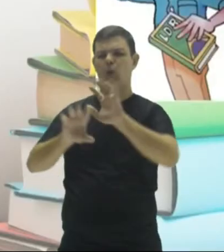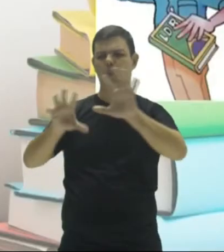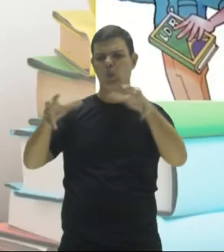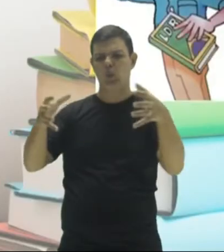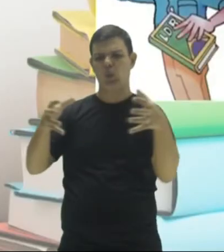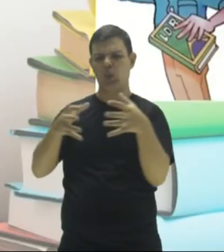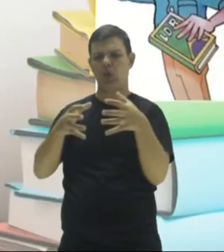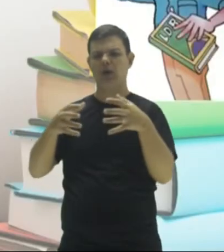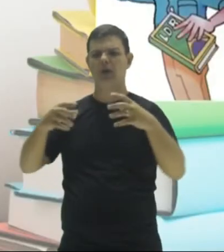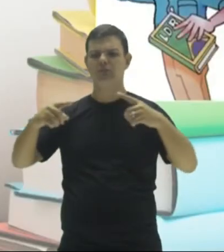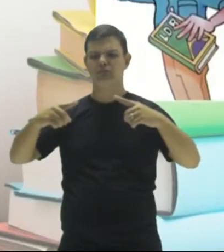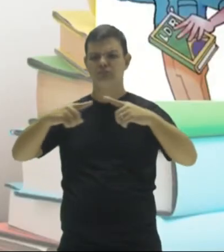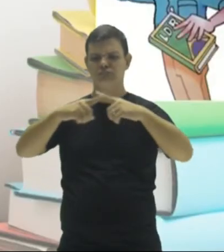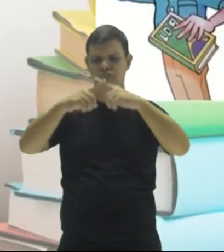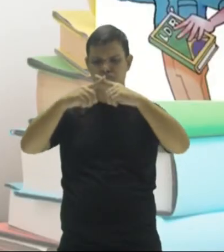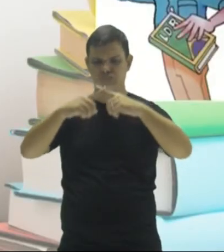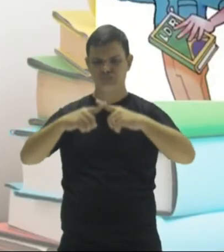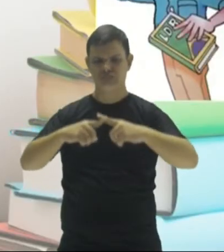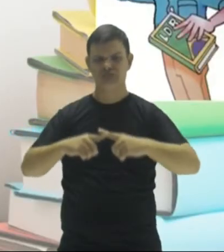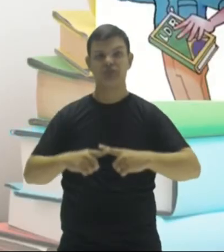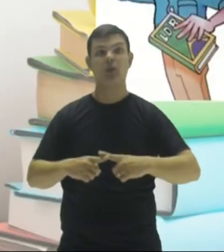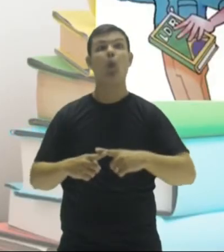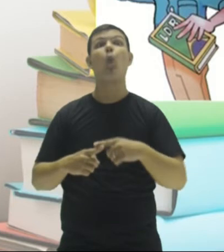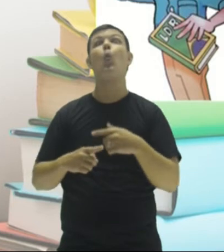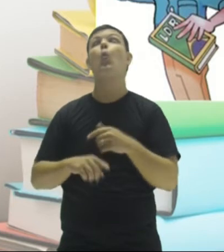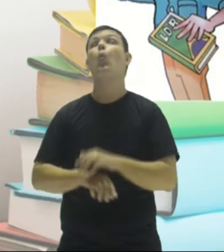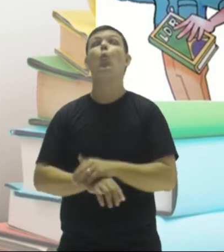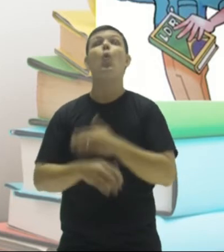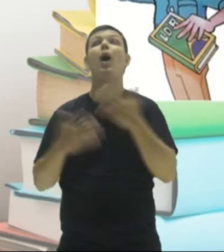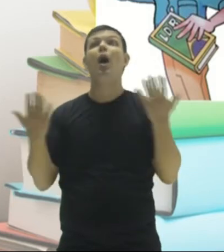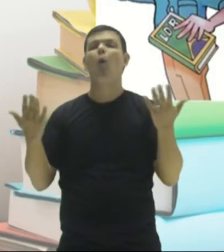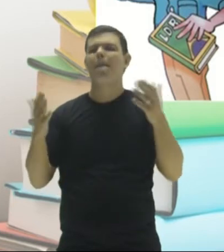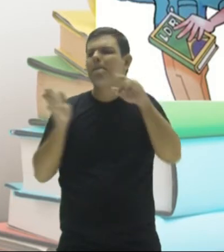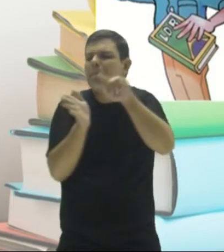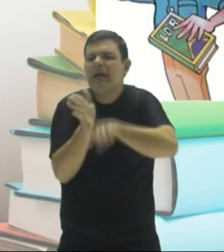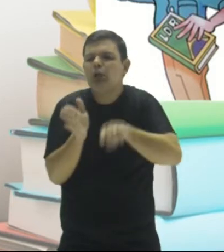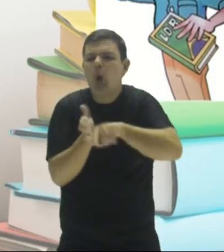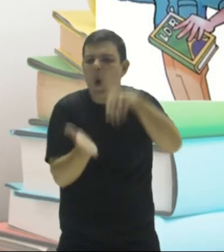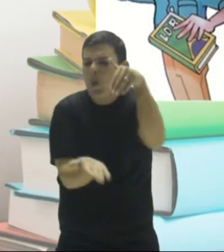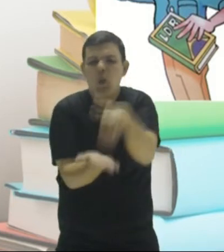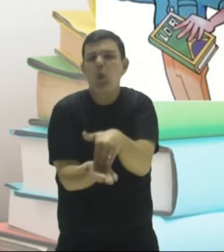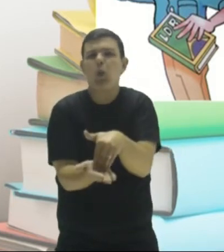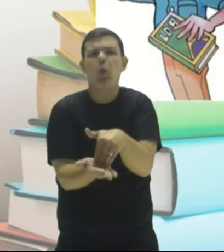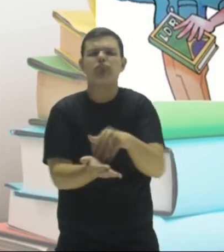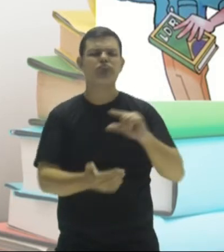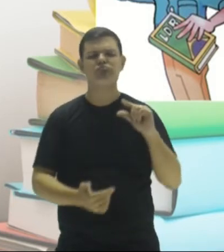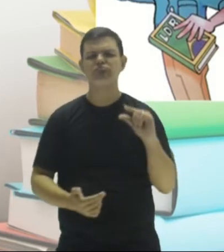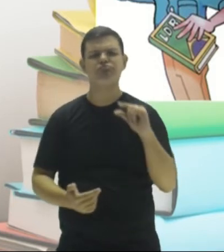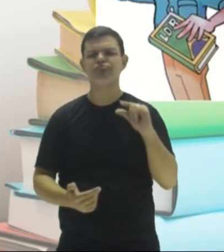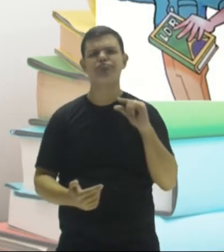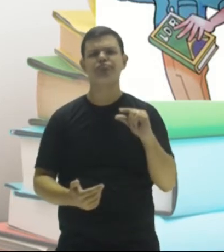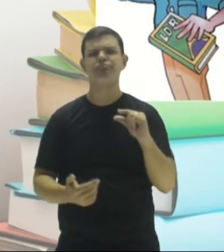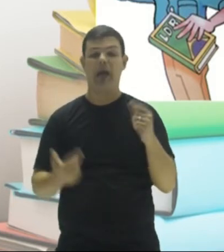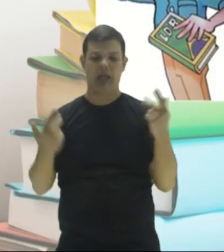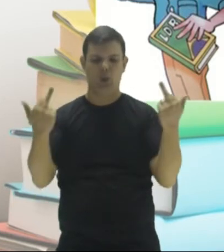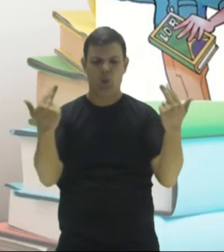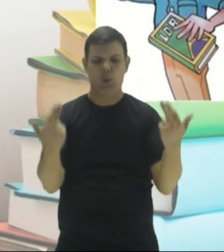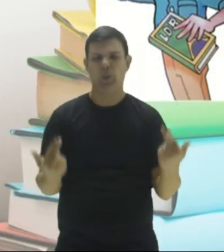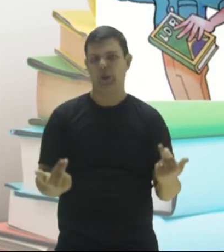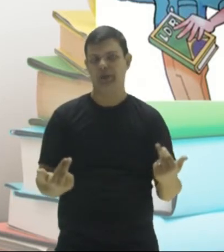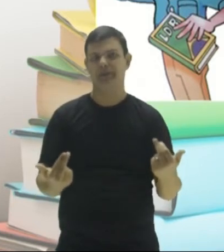interseção qual o menor número ali existente. Ou seja, o mínimo múltiplo comum